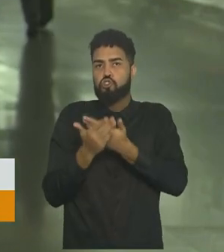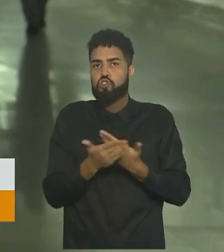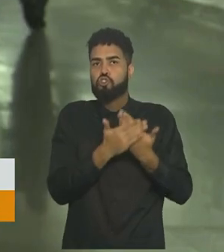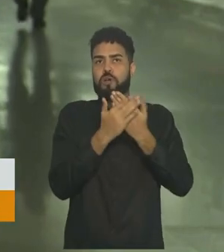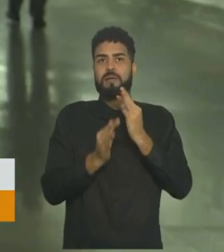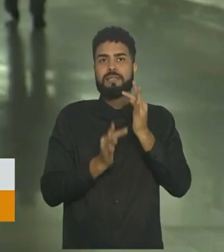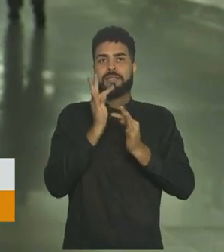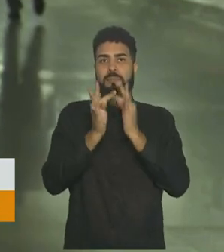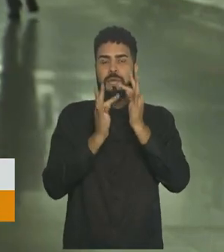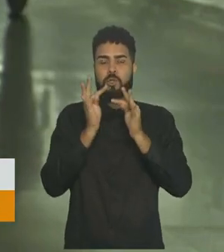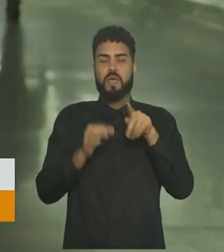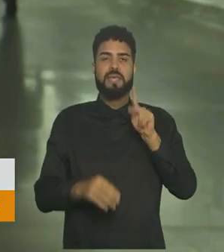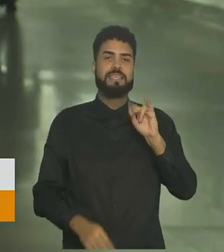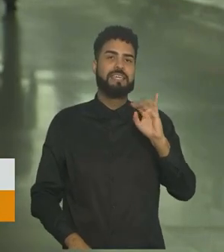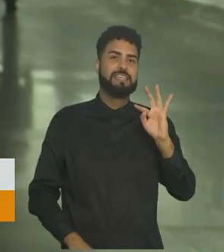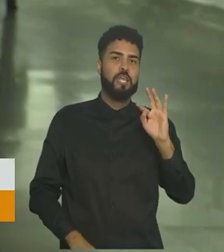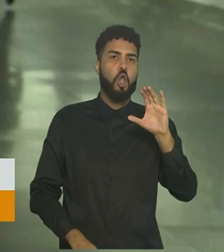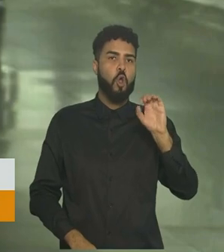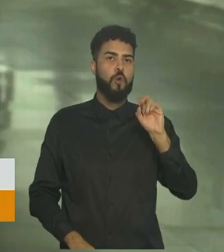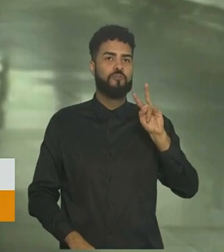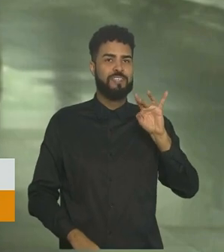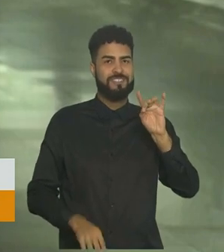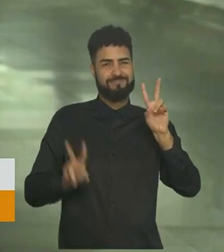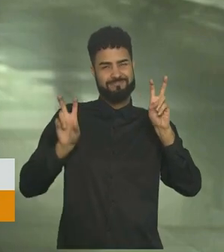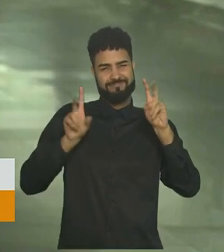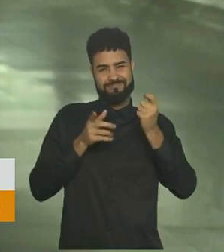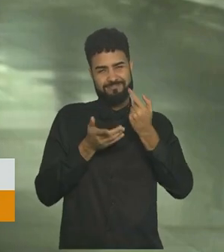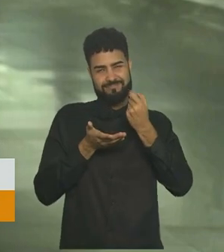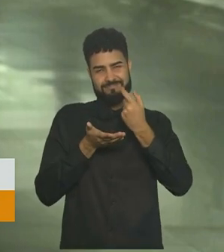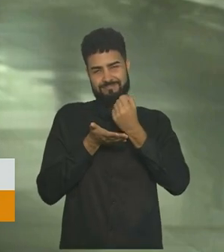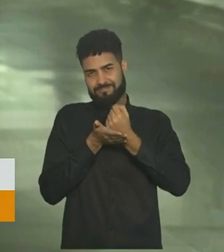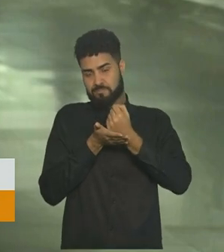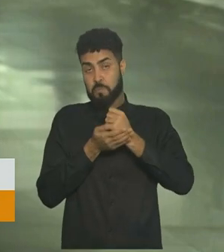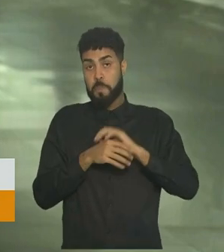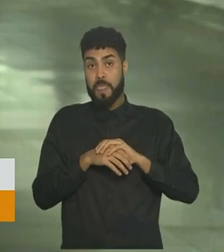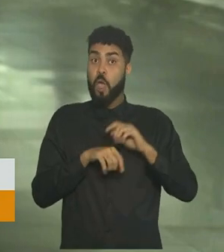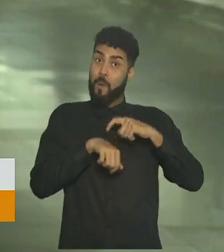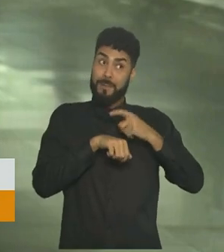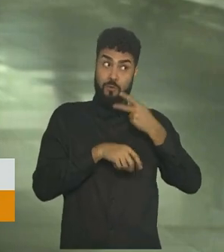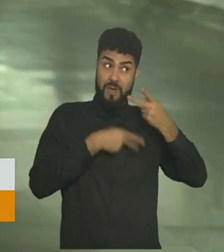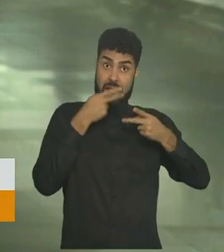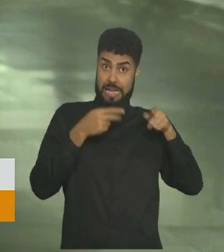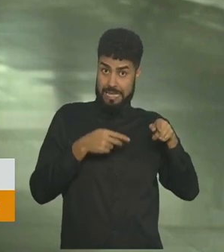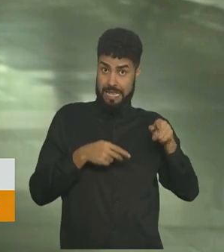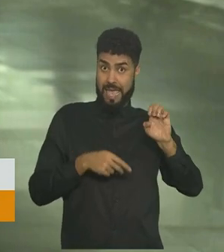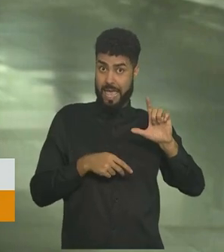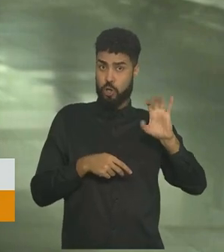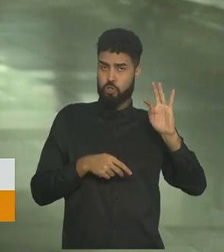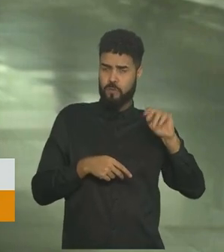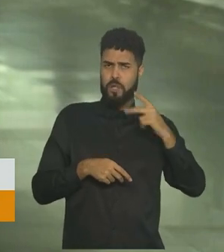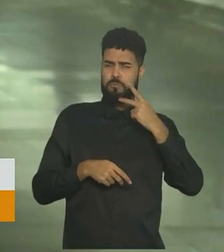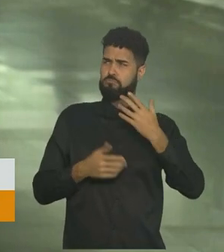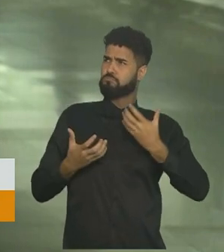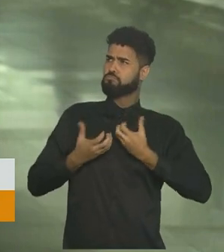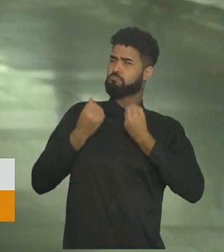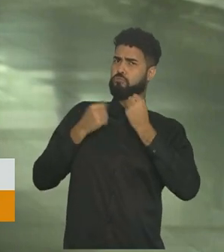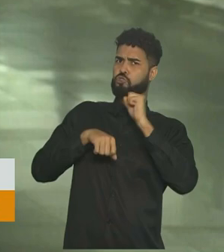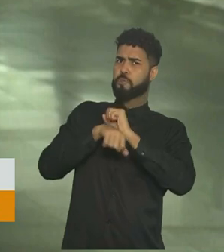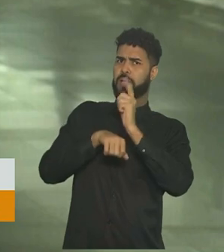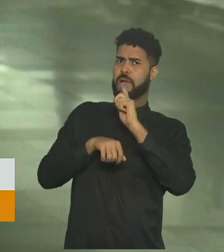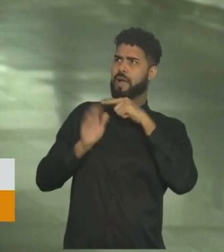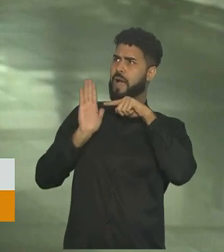com o chamado kit Covid. Durante a sua fala, Elton da Silva Chaves disse que ficou surpreso com a retirada da análise